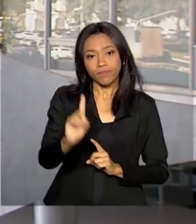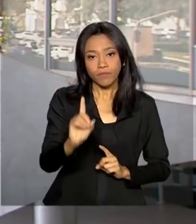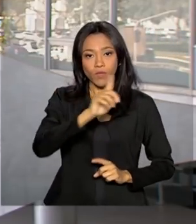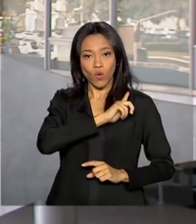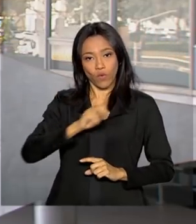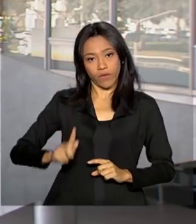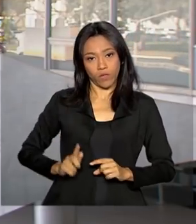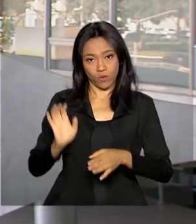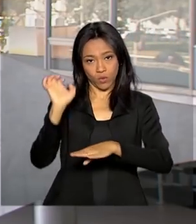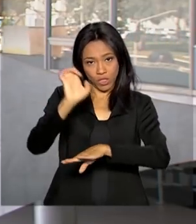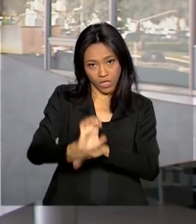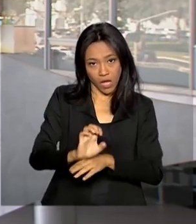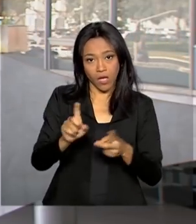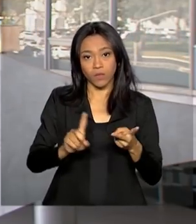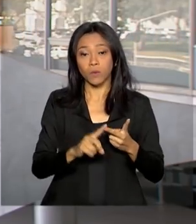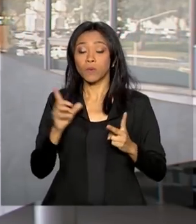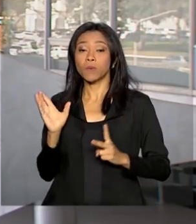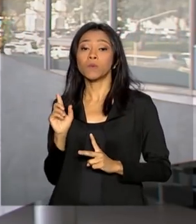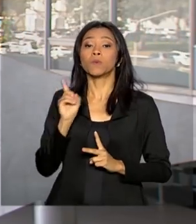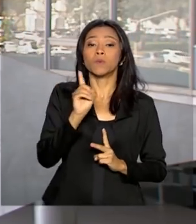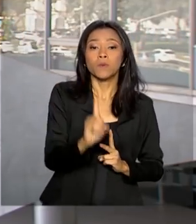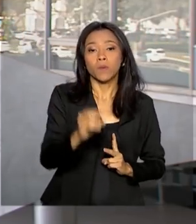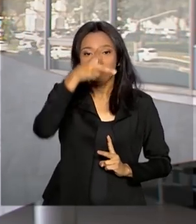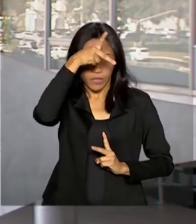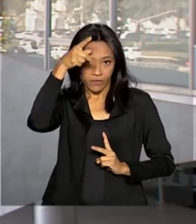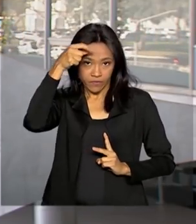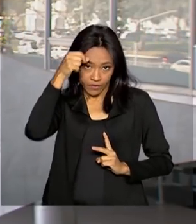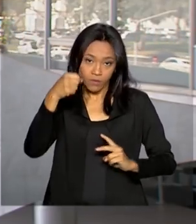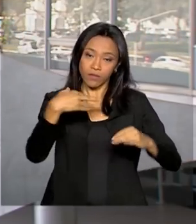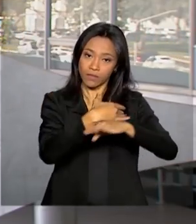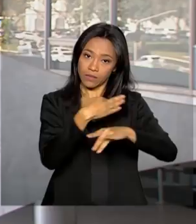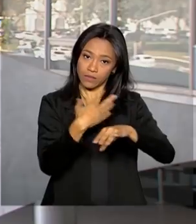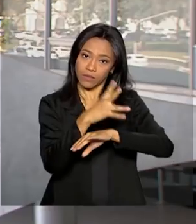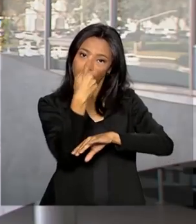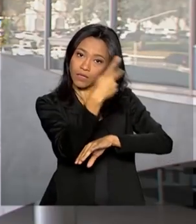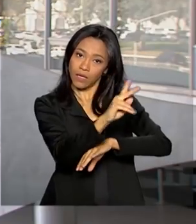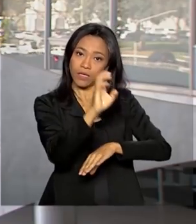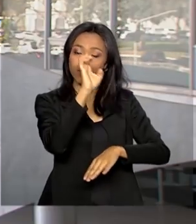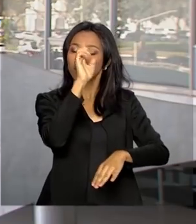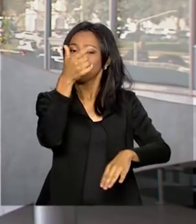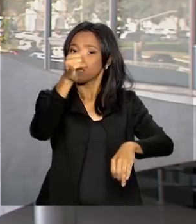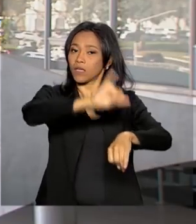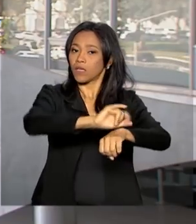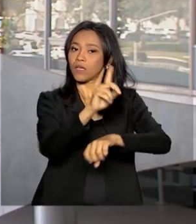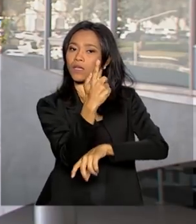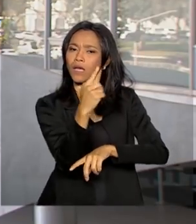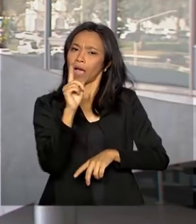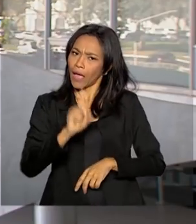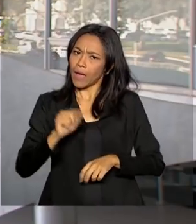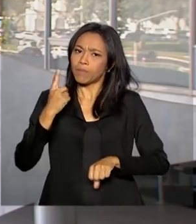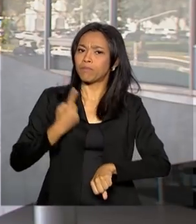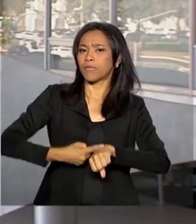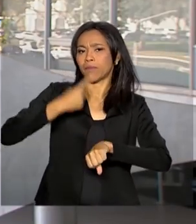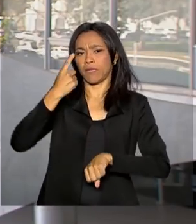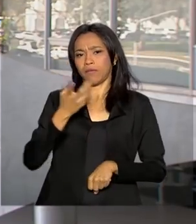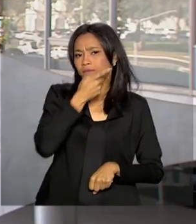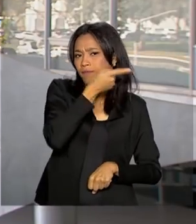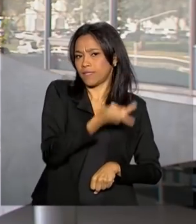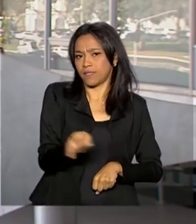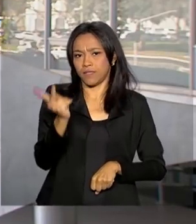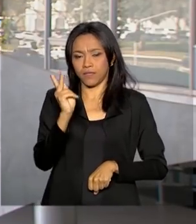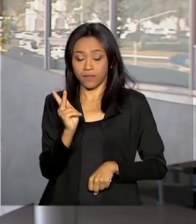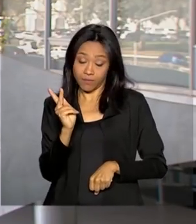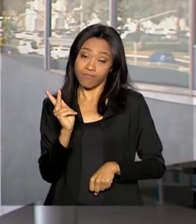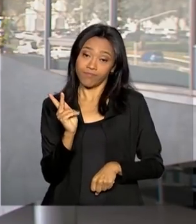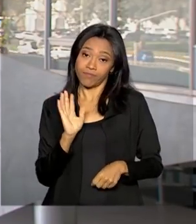Estado, Ronaldo Caiado, e o prefeito da cidade, Iris Rezende. Esta é a primeira visita oficial do presidente Bolsonaro